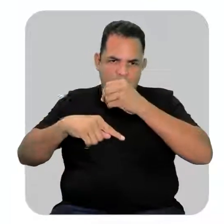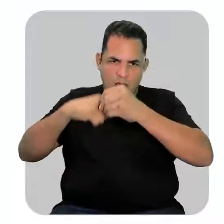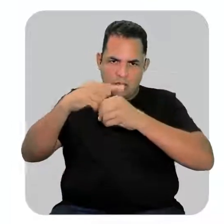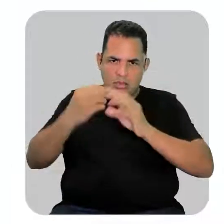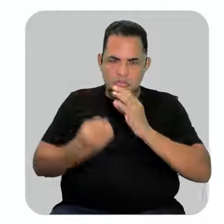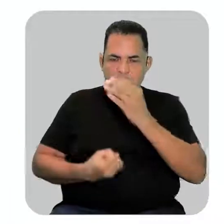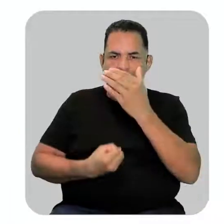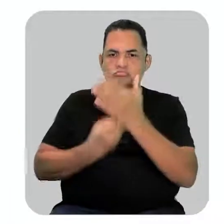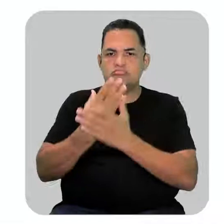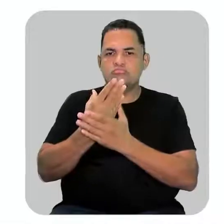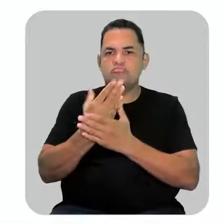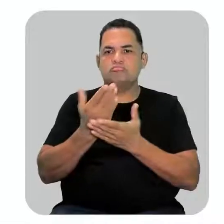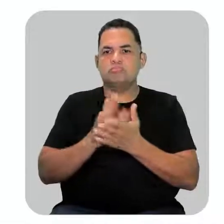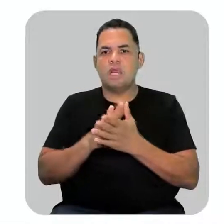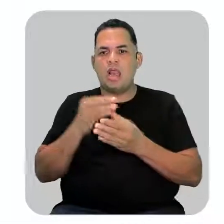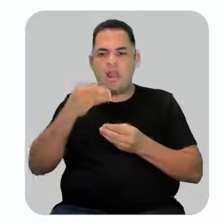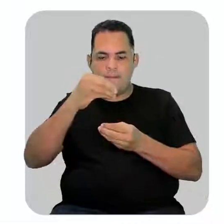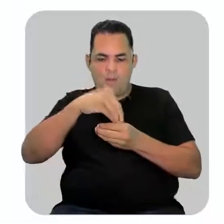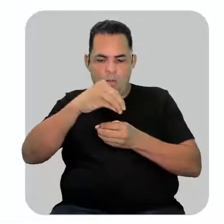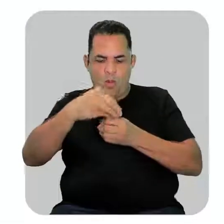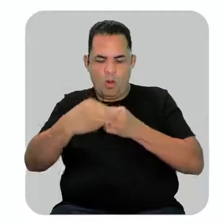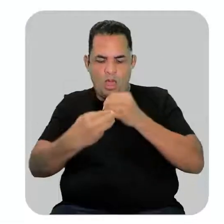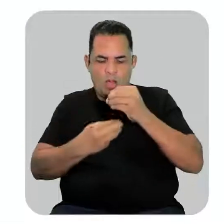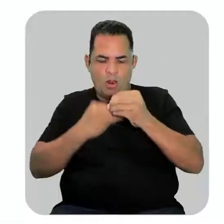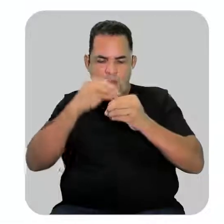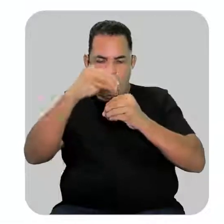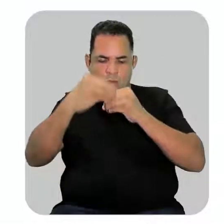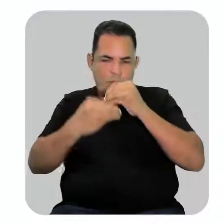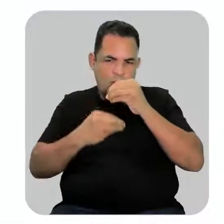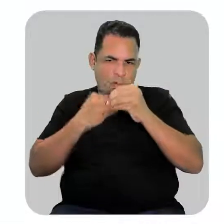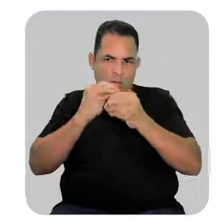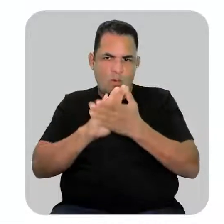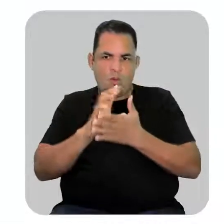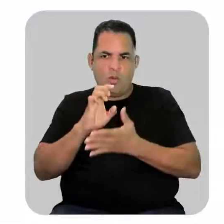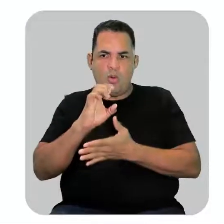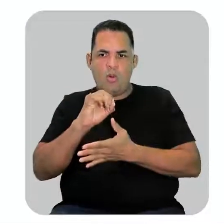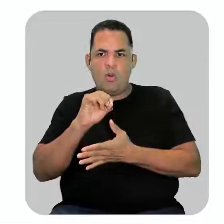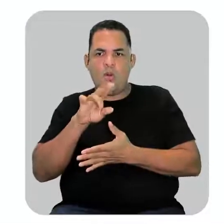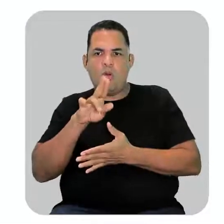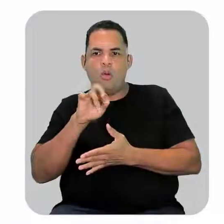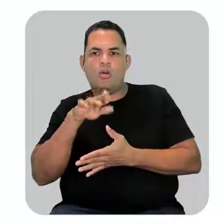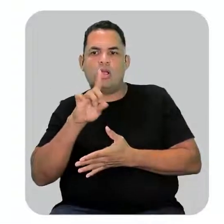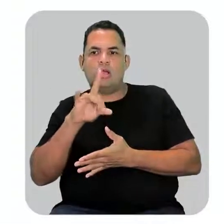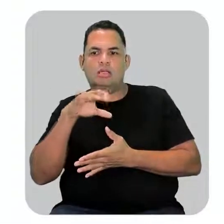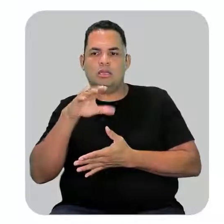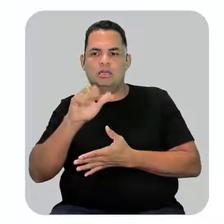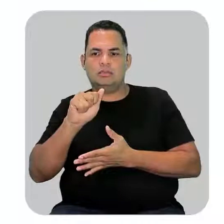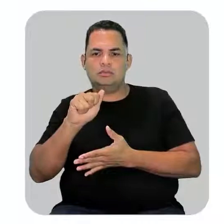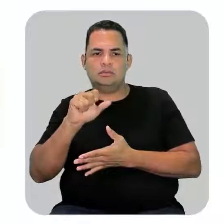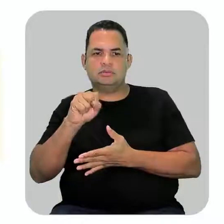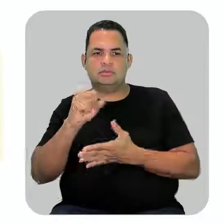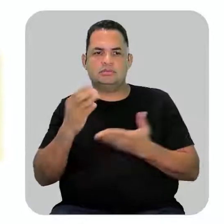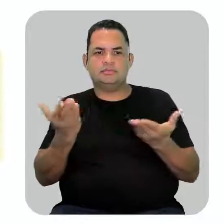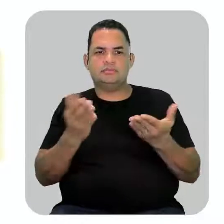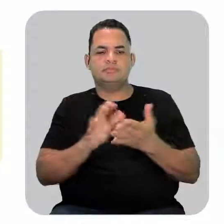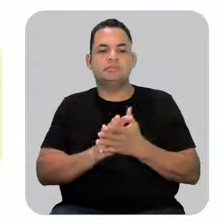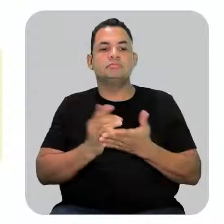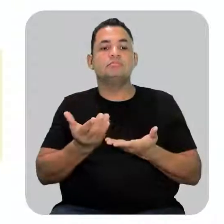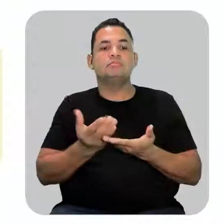apareça com frequência nas moléculas orgânicas. Em outras palavras, temos que,